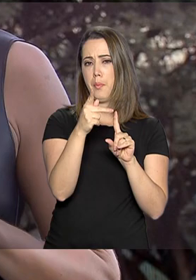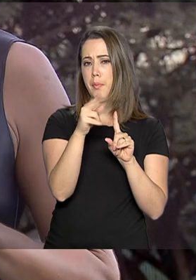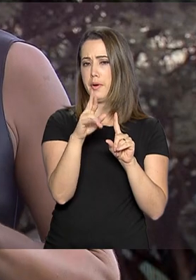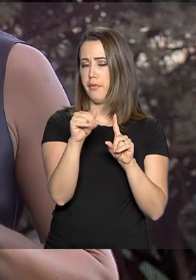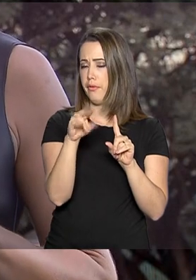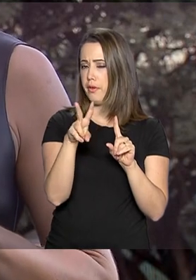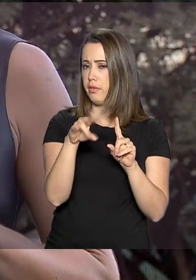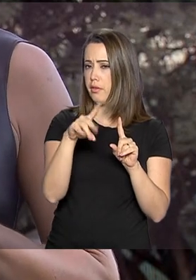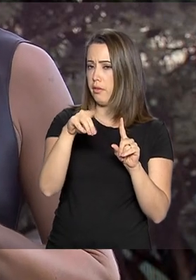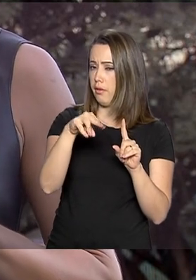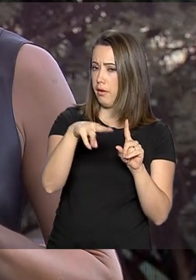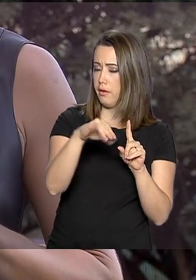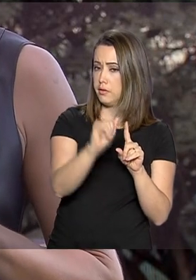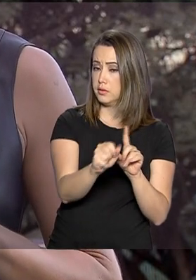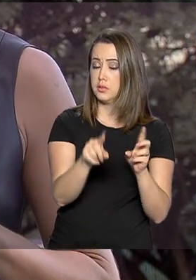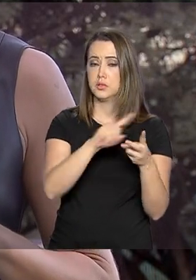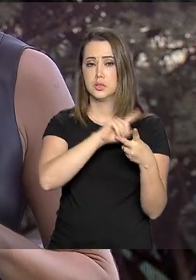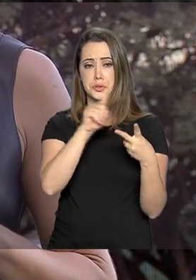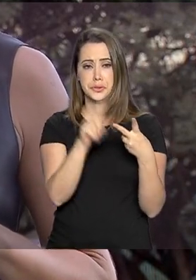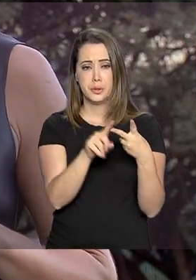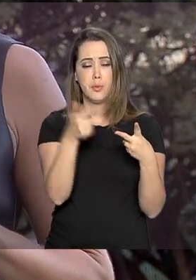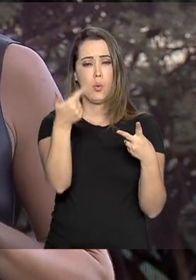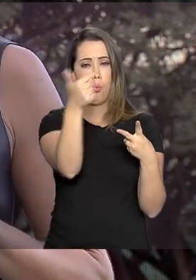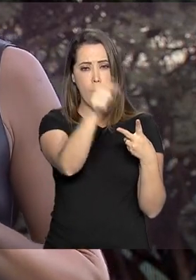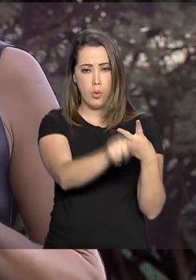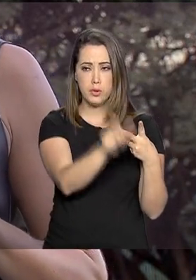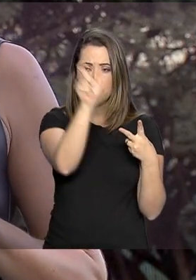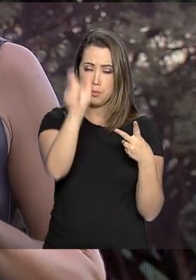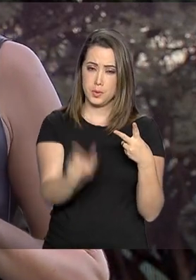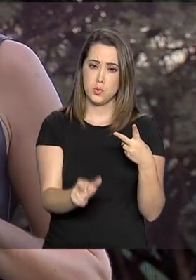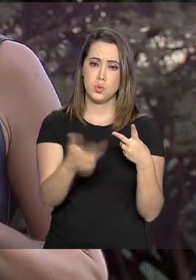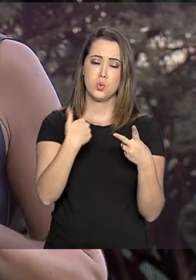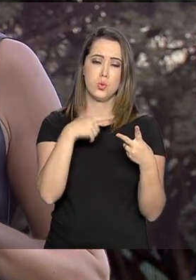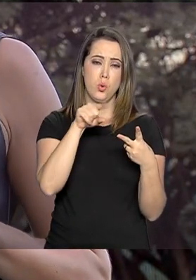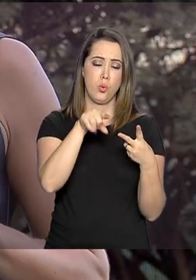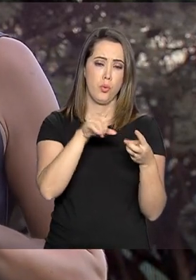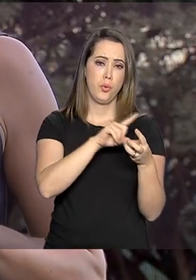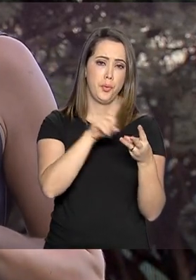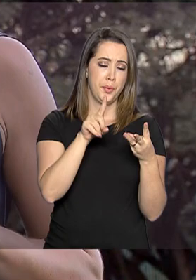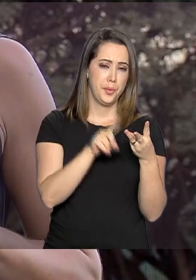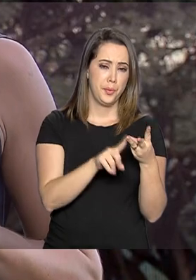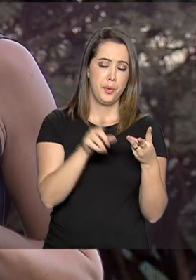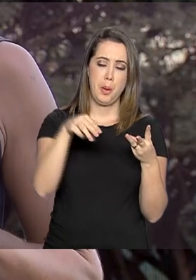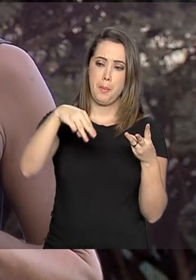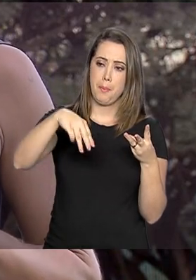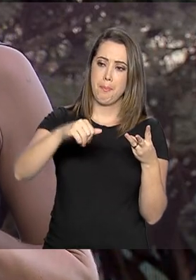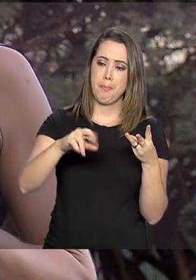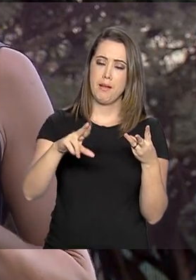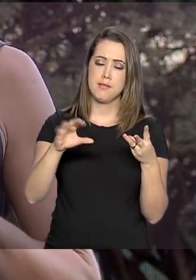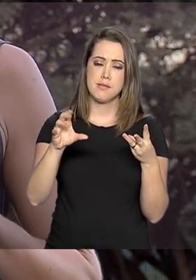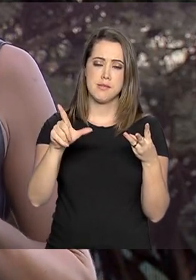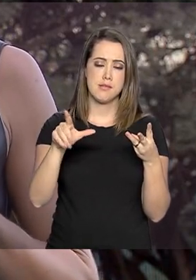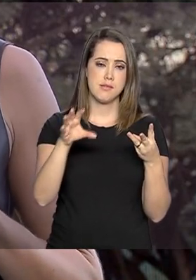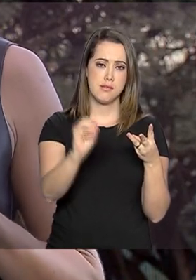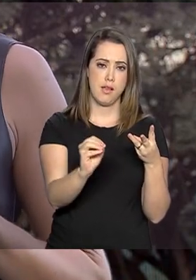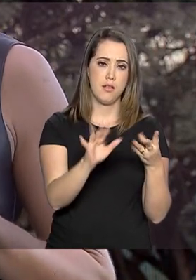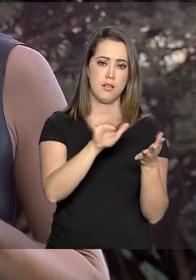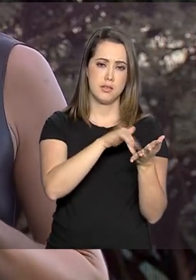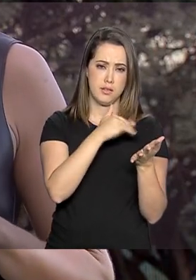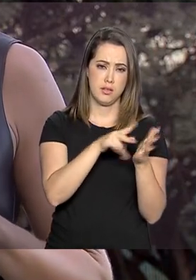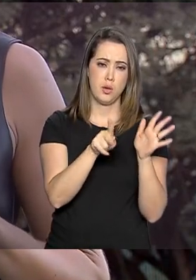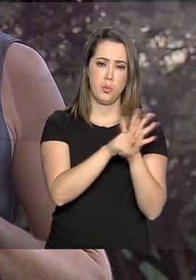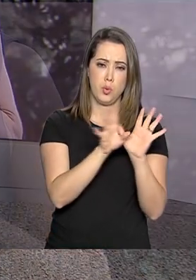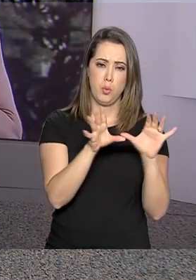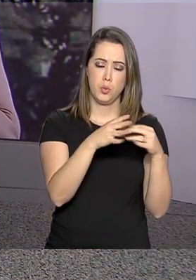Jr., secretário especial de Desestatização e Desinvestimento e Marcelo Guaranis, secretário executivo da PASTA.